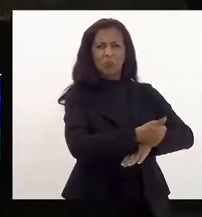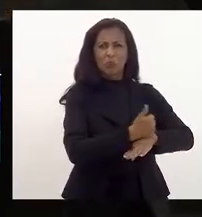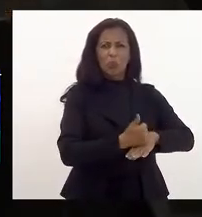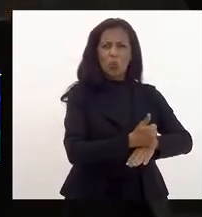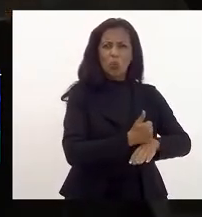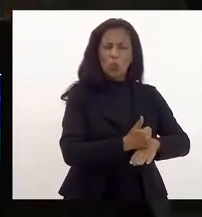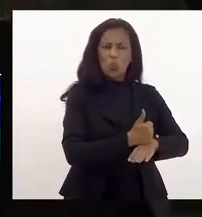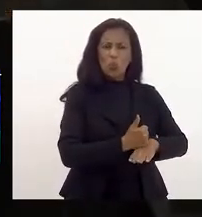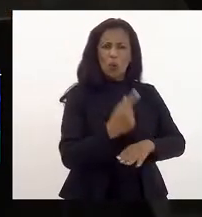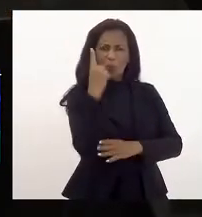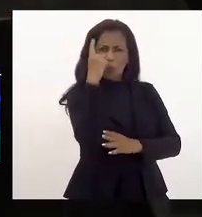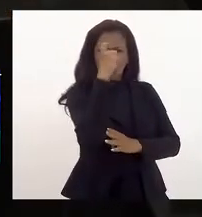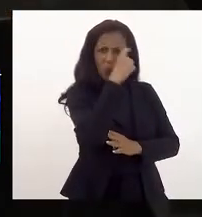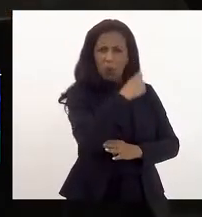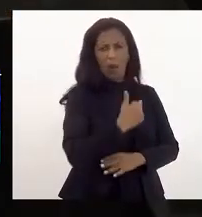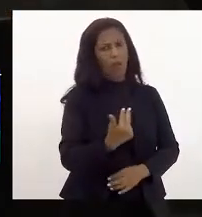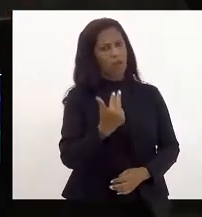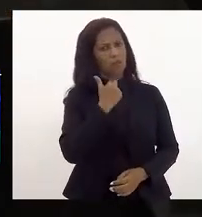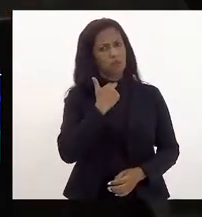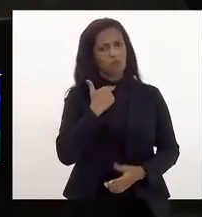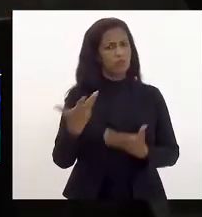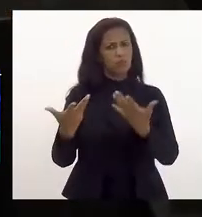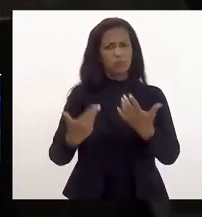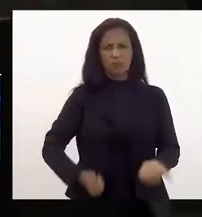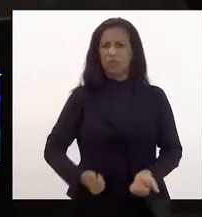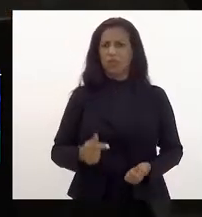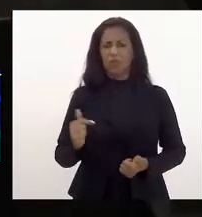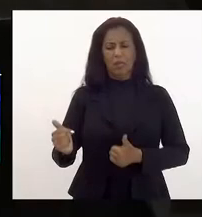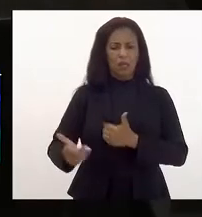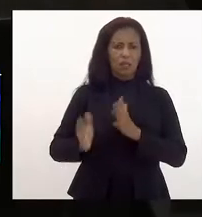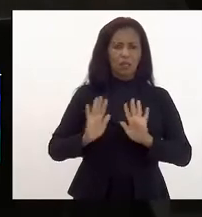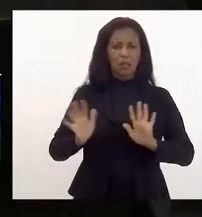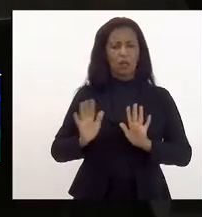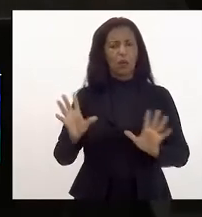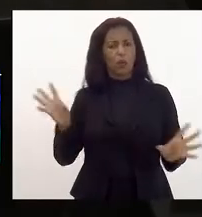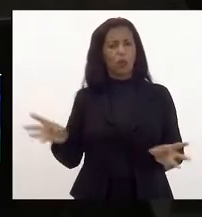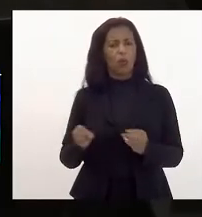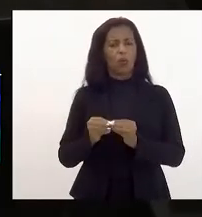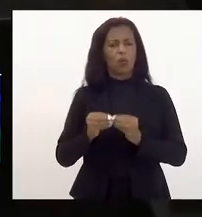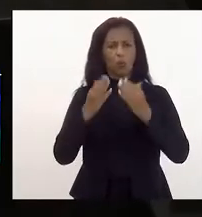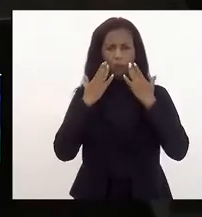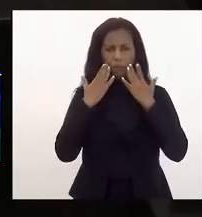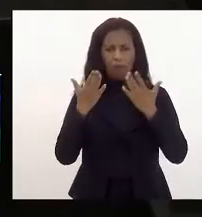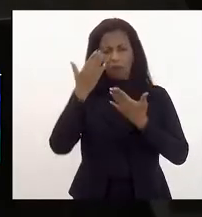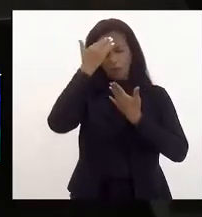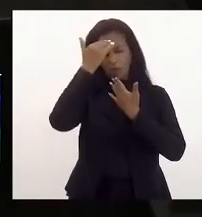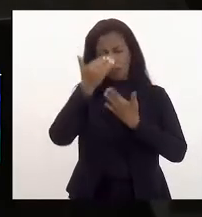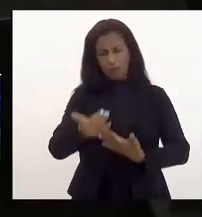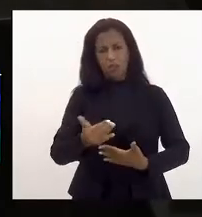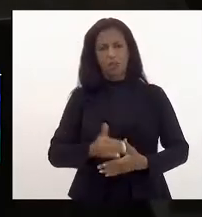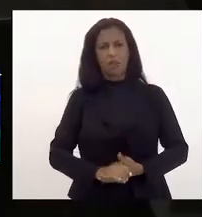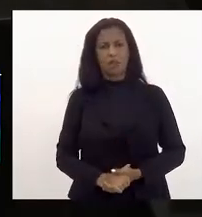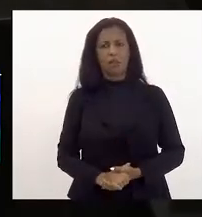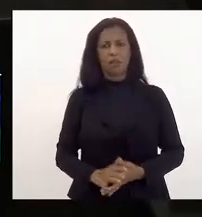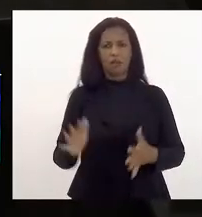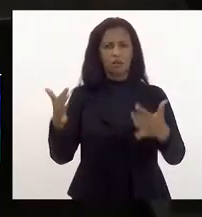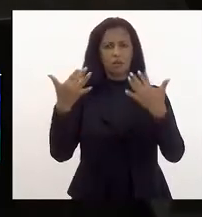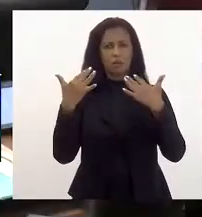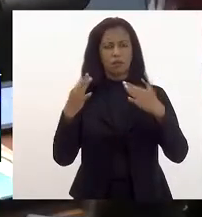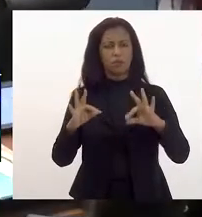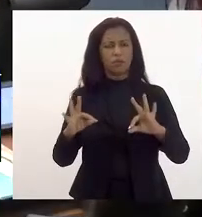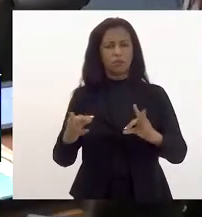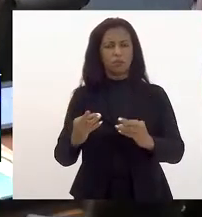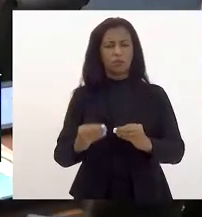é um absurdo não podemos naturalizar mais esse processo eu concluo portanto a minha manifestação agradecendo a paciência e atenção de todos